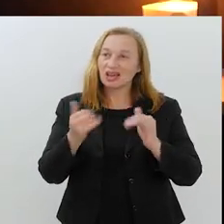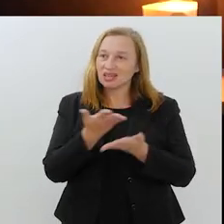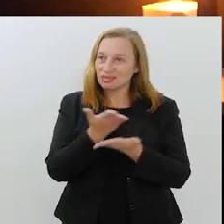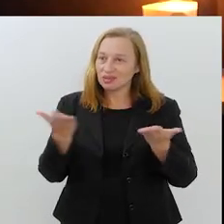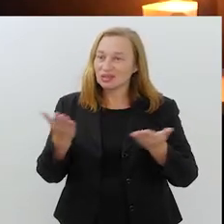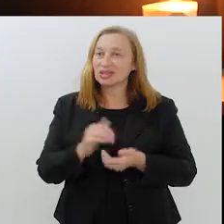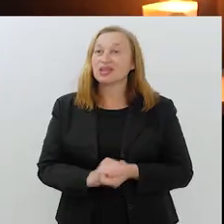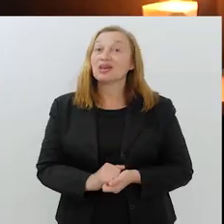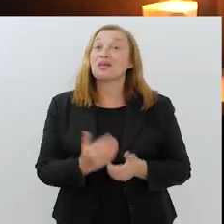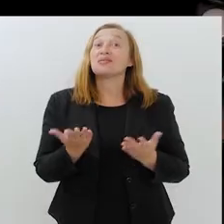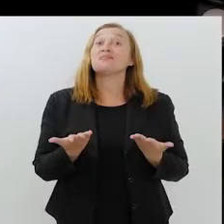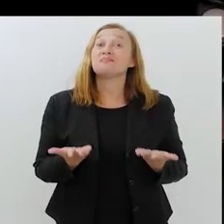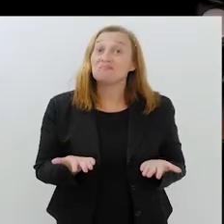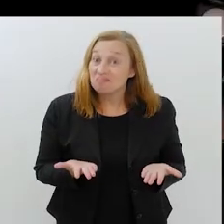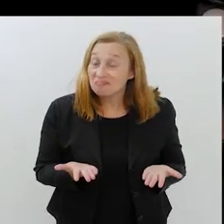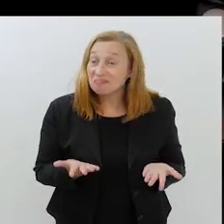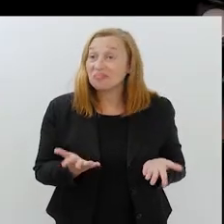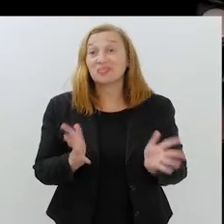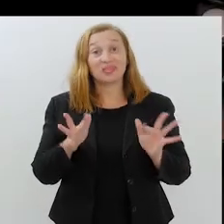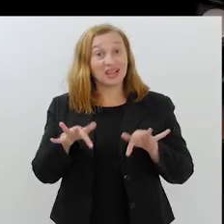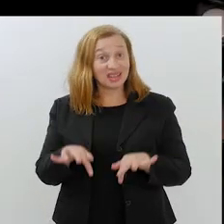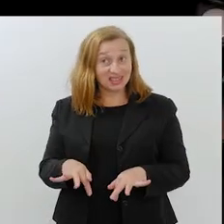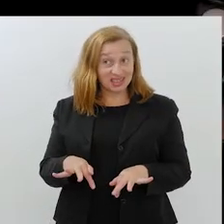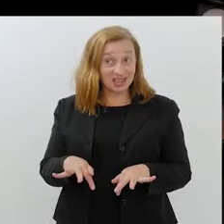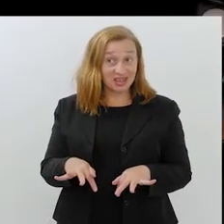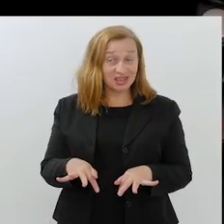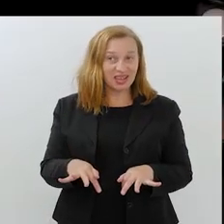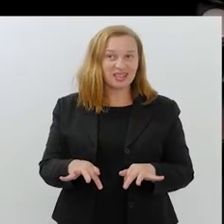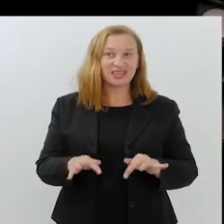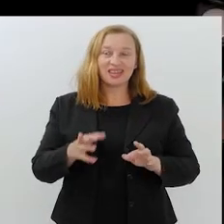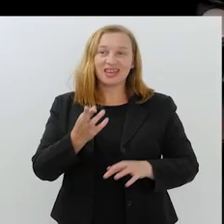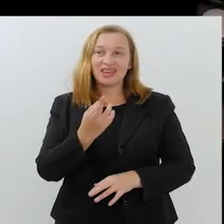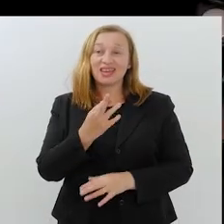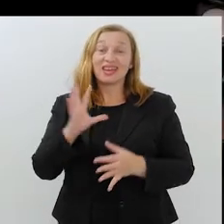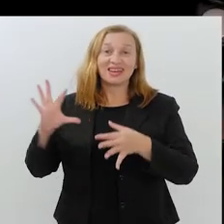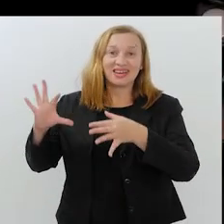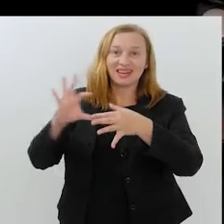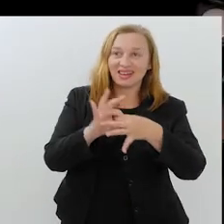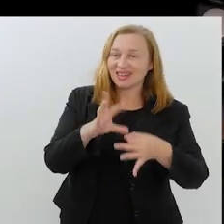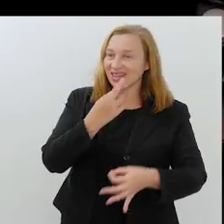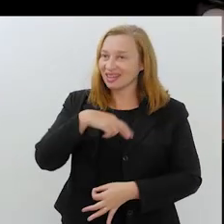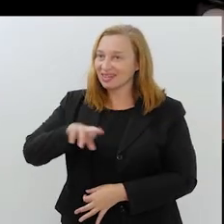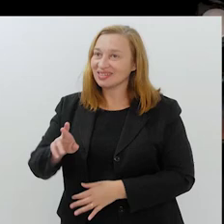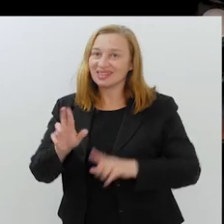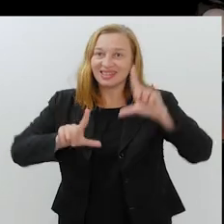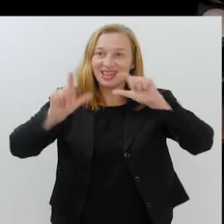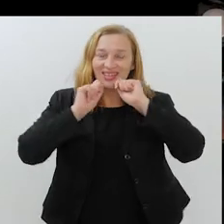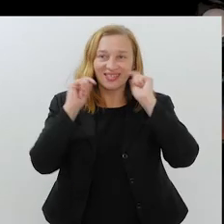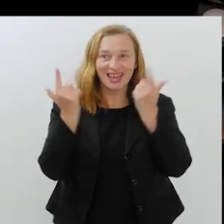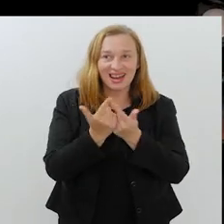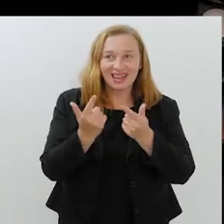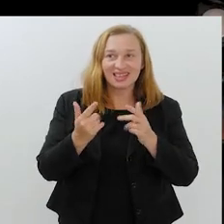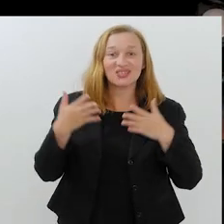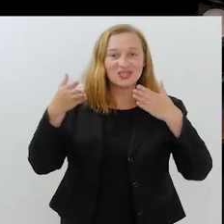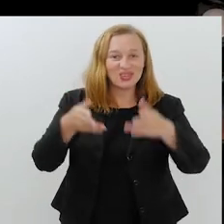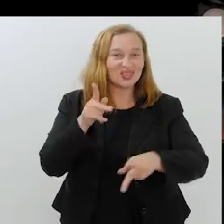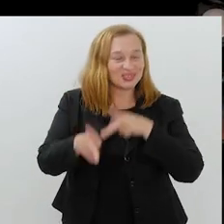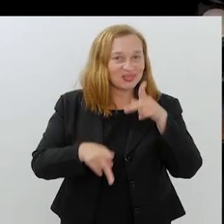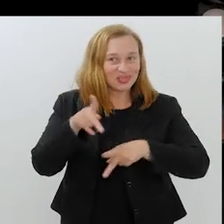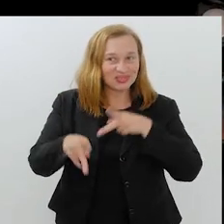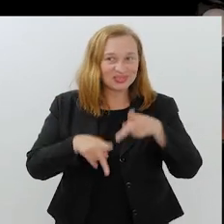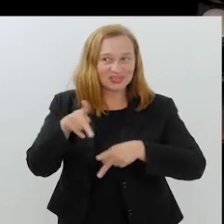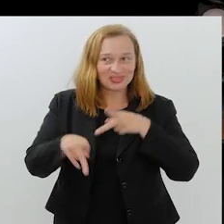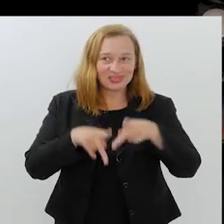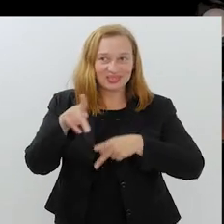esse conhecimento para as pessoas. Bem, e aqui nós encerramos. nosso religare de hoje na TV